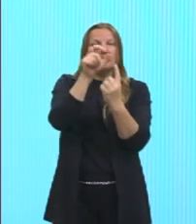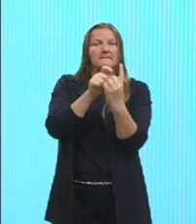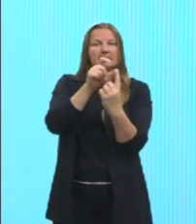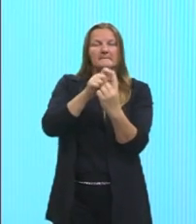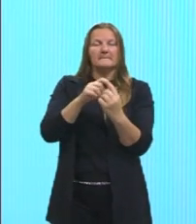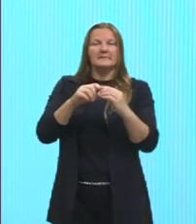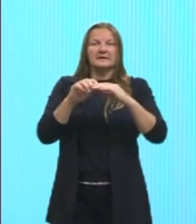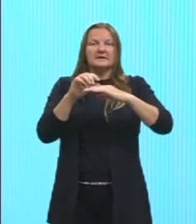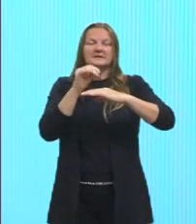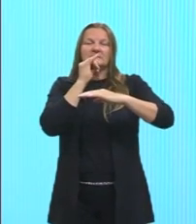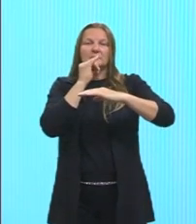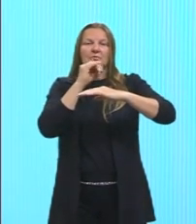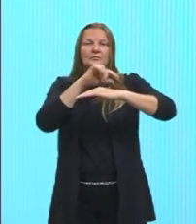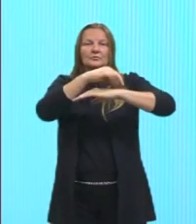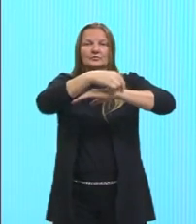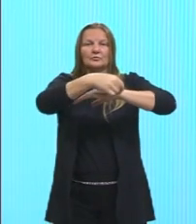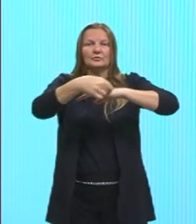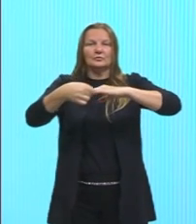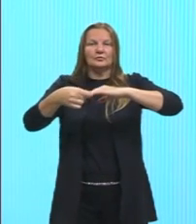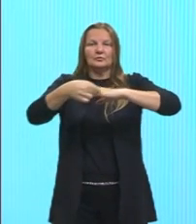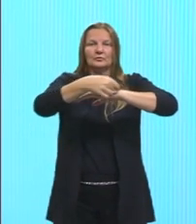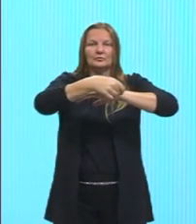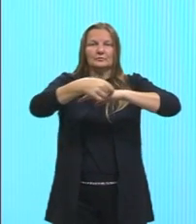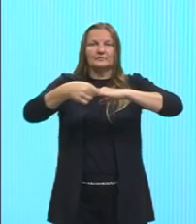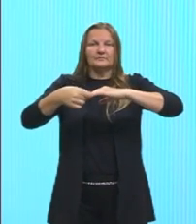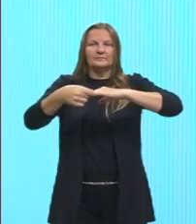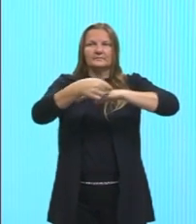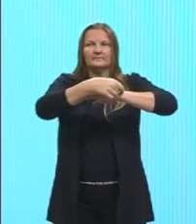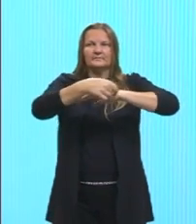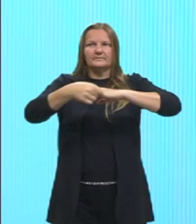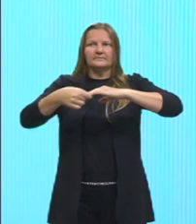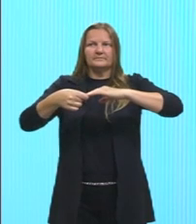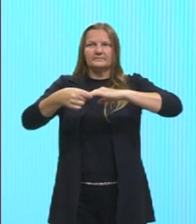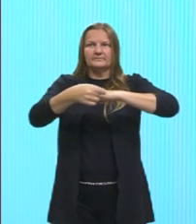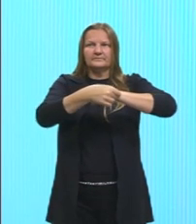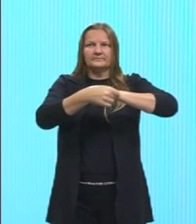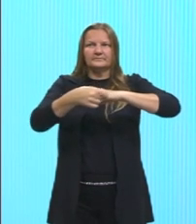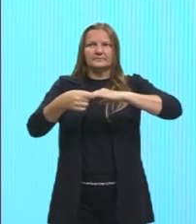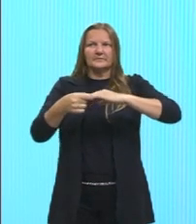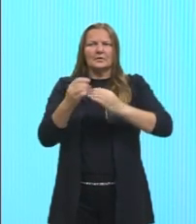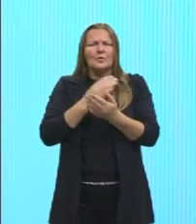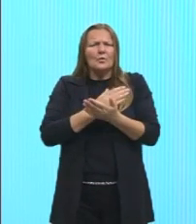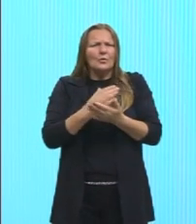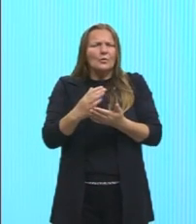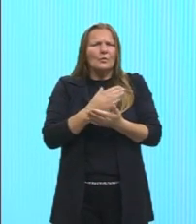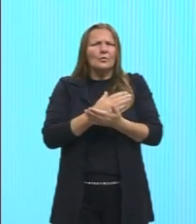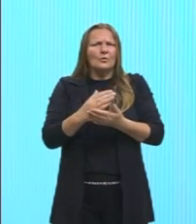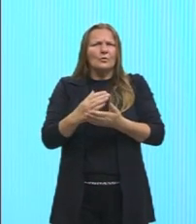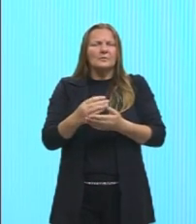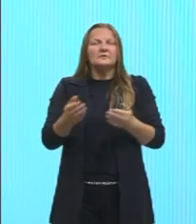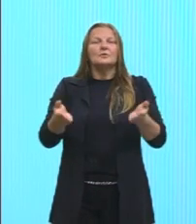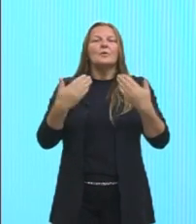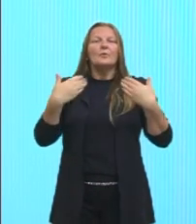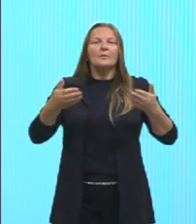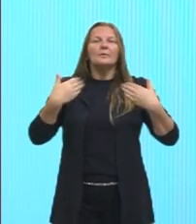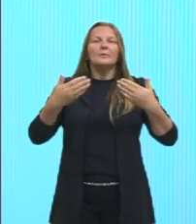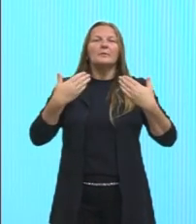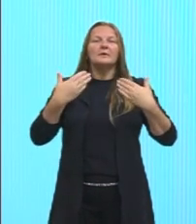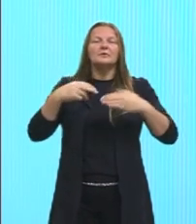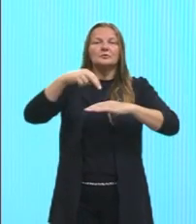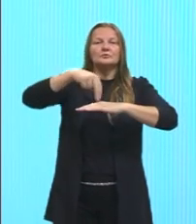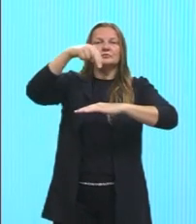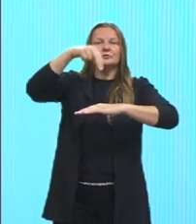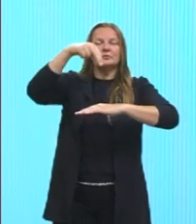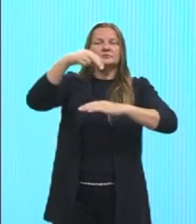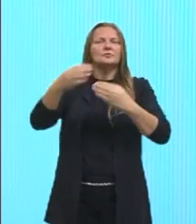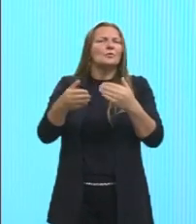a linha do trópico de Câncer, né? No início ali do verão no hemisfério norte,